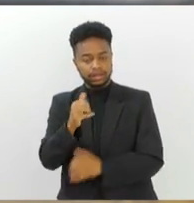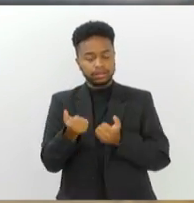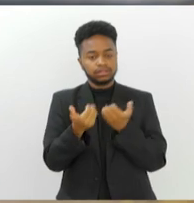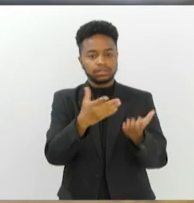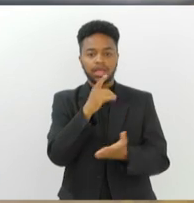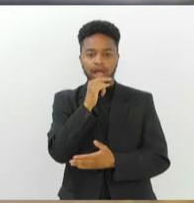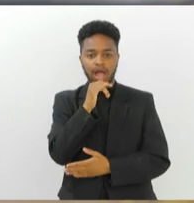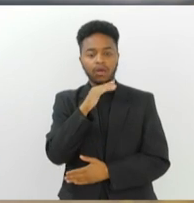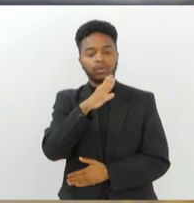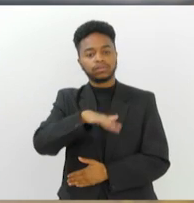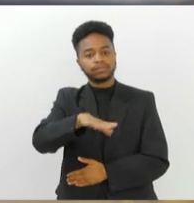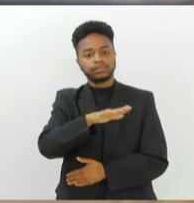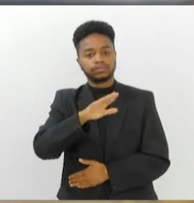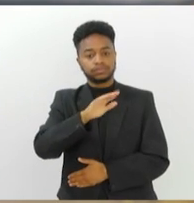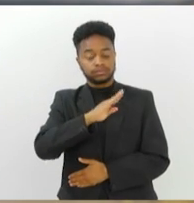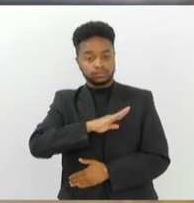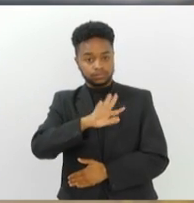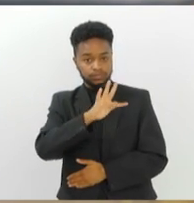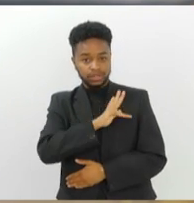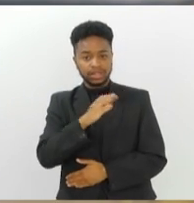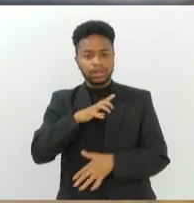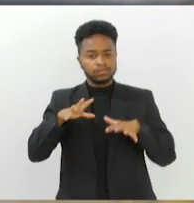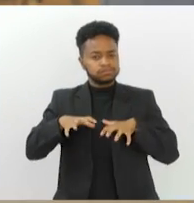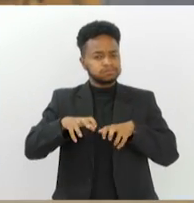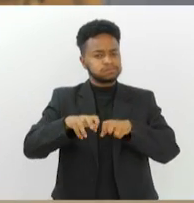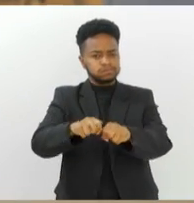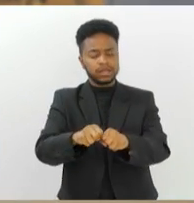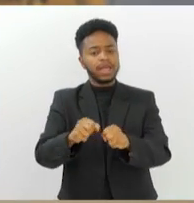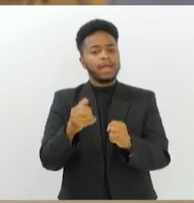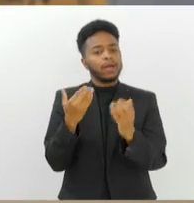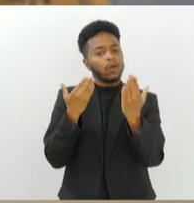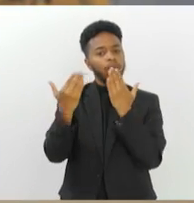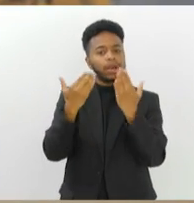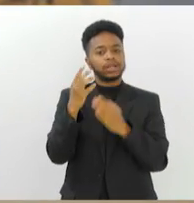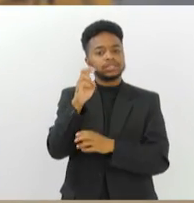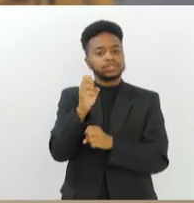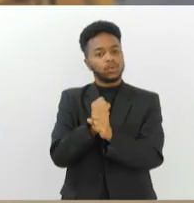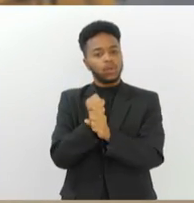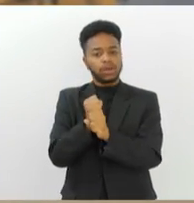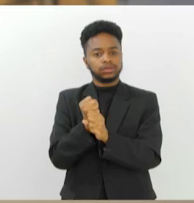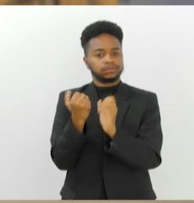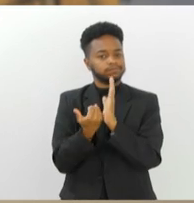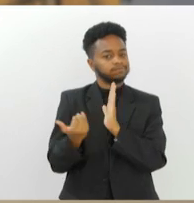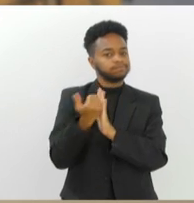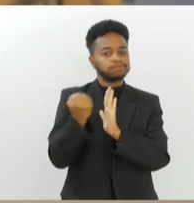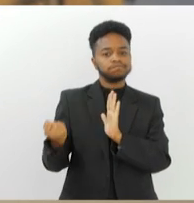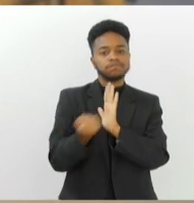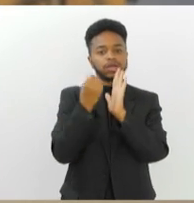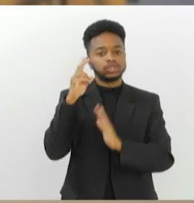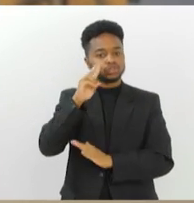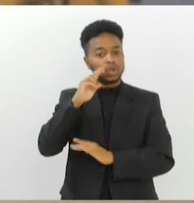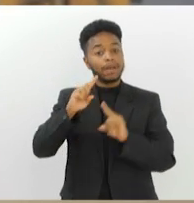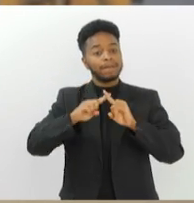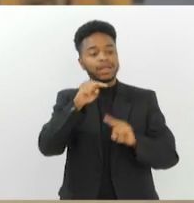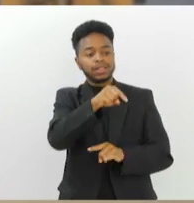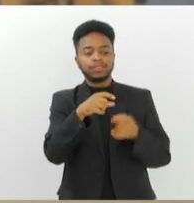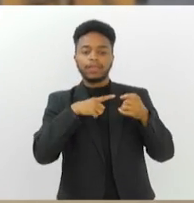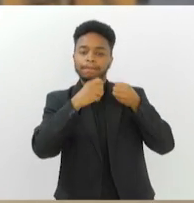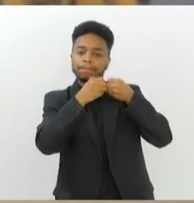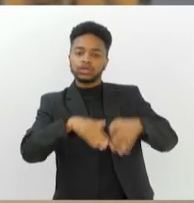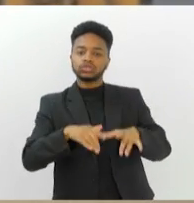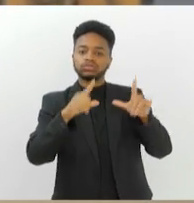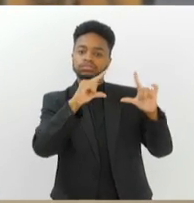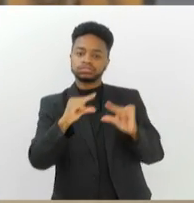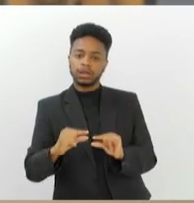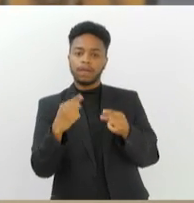hoje passam por uma seca histórica dos últimos cinco anos. Mas é importante destacar que o sistema CARI é menos afetado, uma vez que ele está